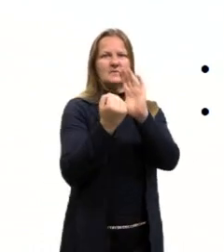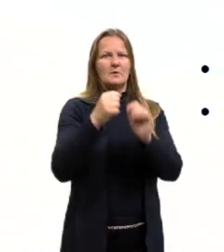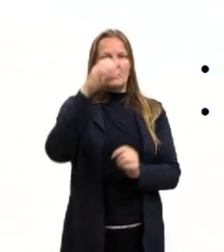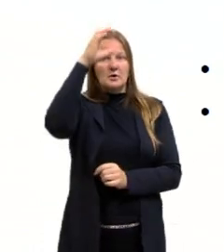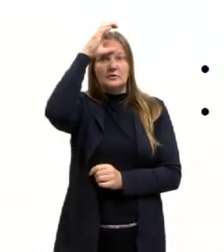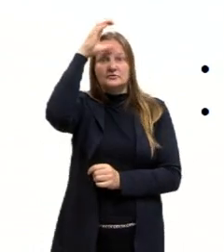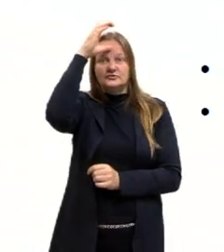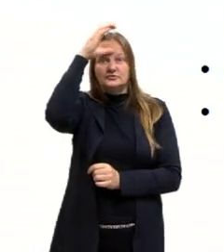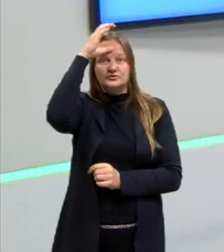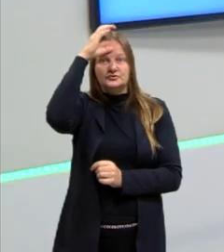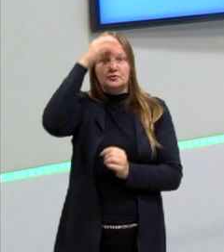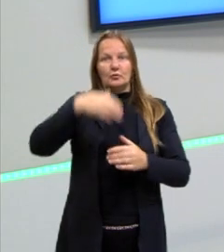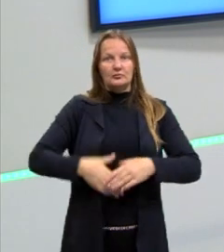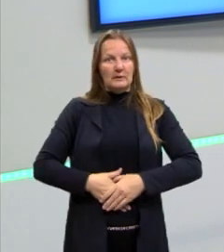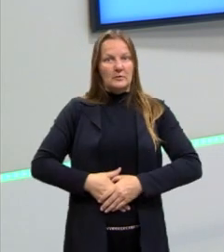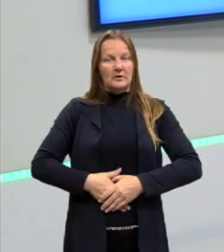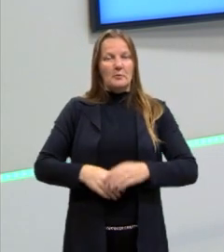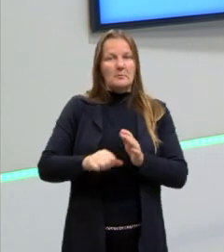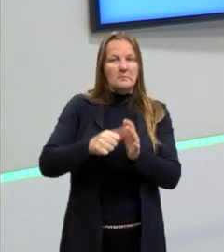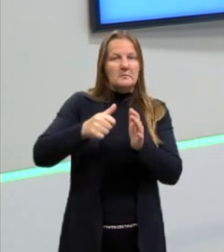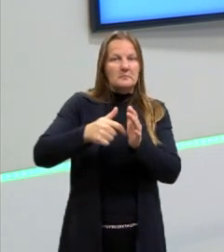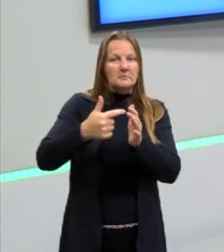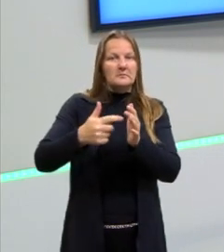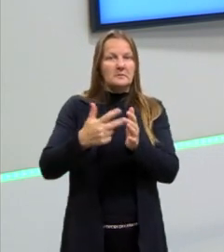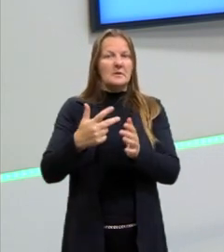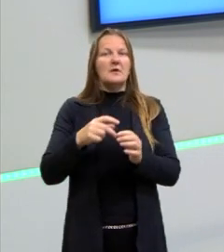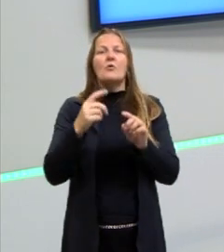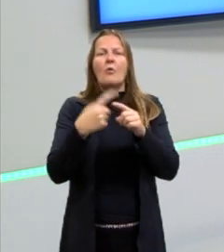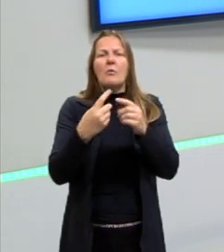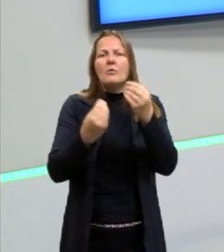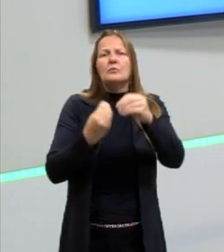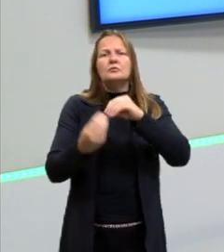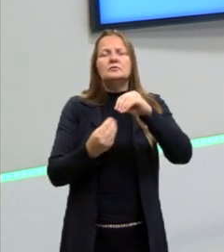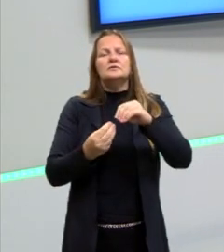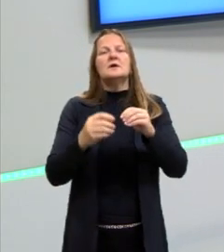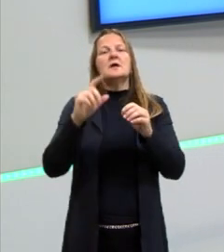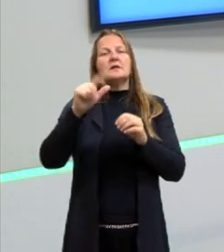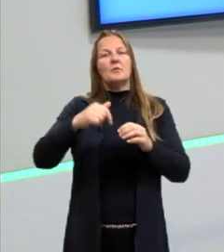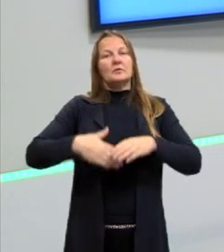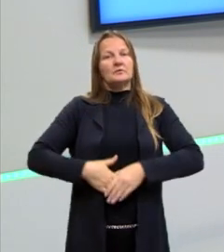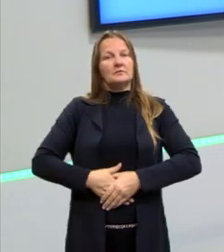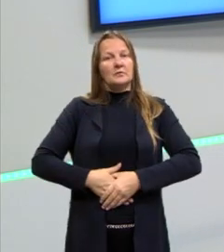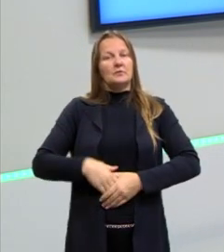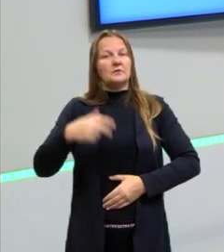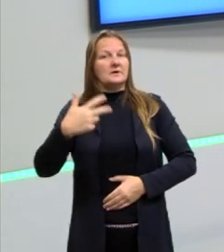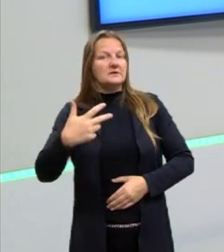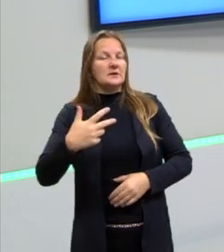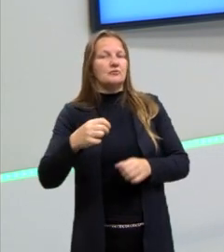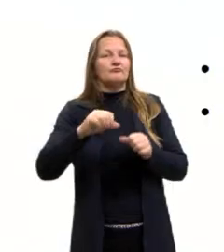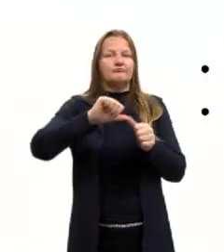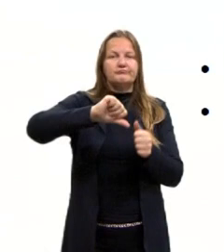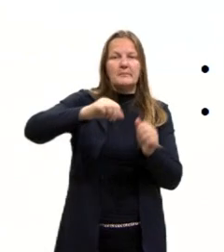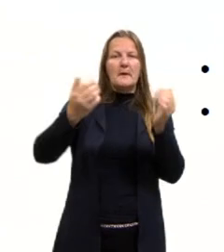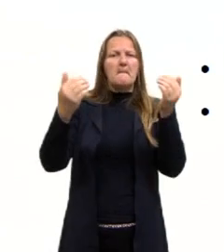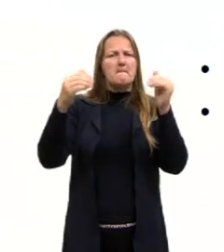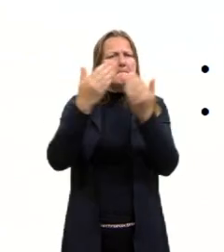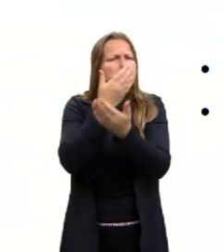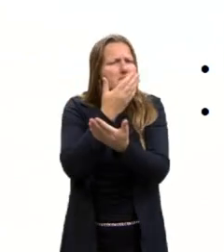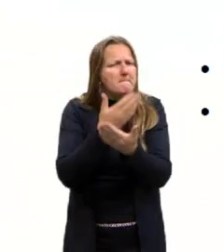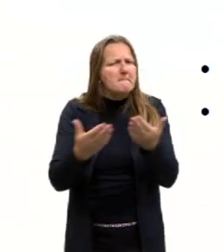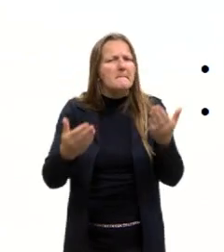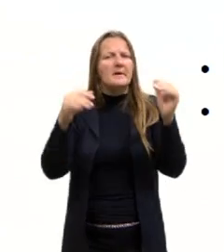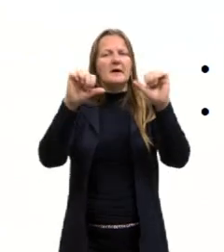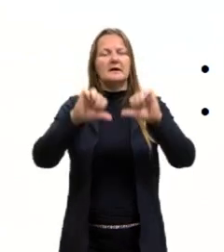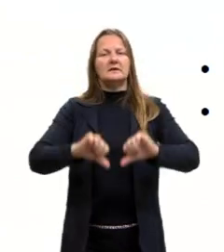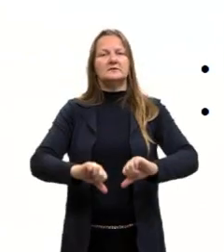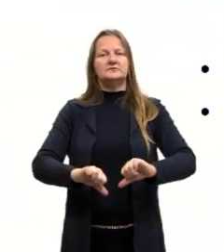para validar o seu poder. Depois, Napoleão vai sair do poder com a derrota e a deposição dele na Guerra